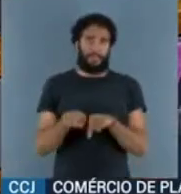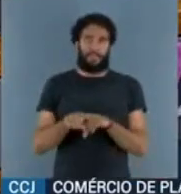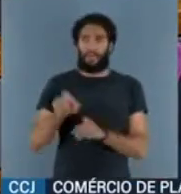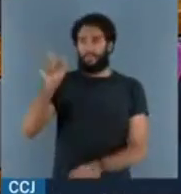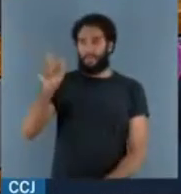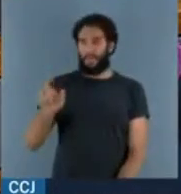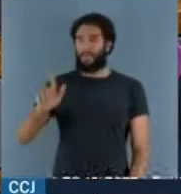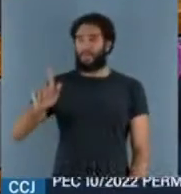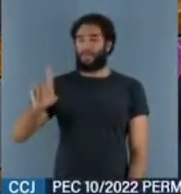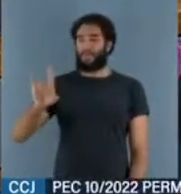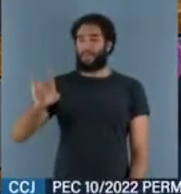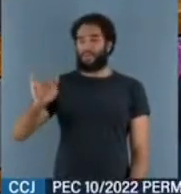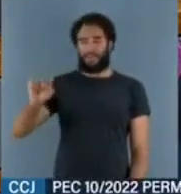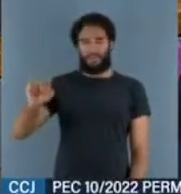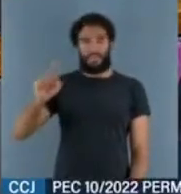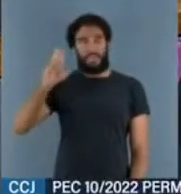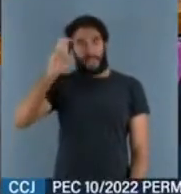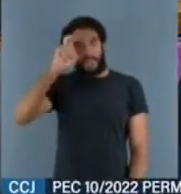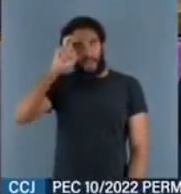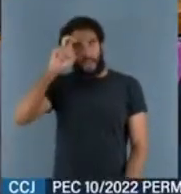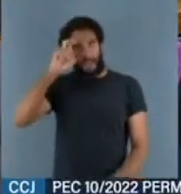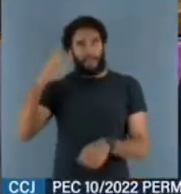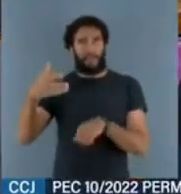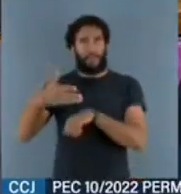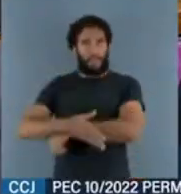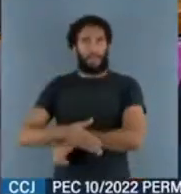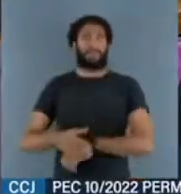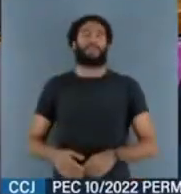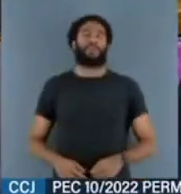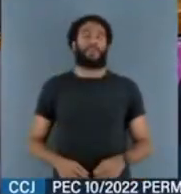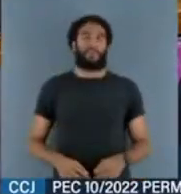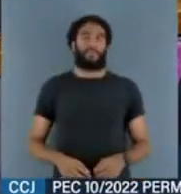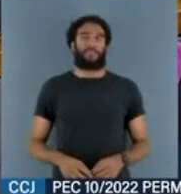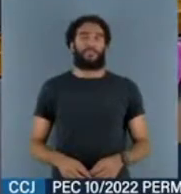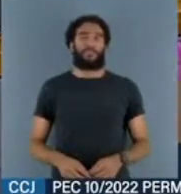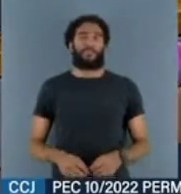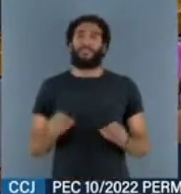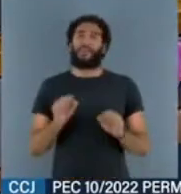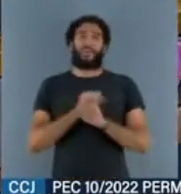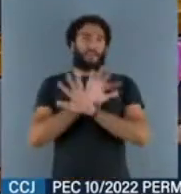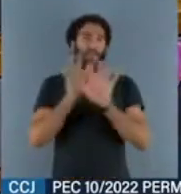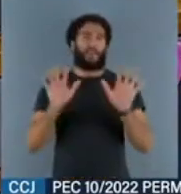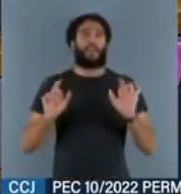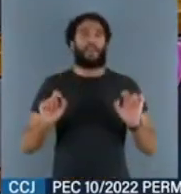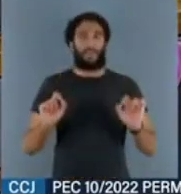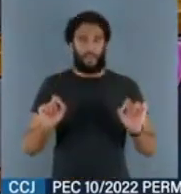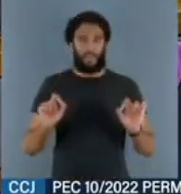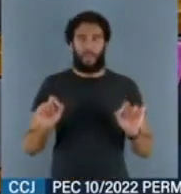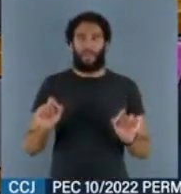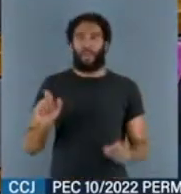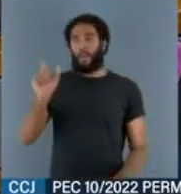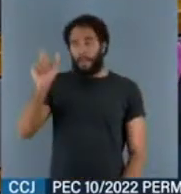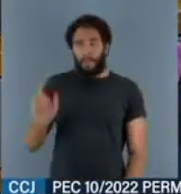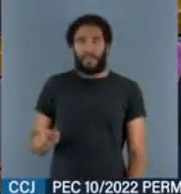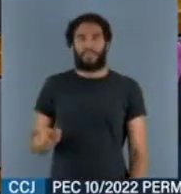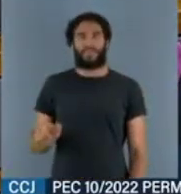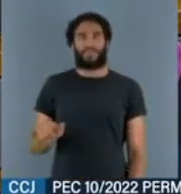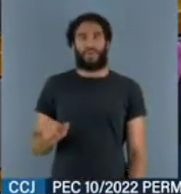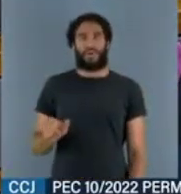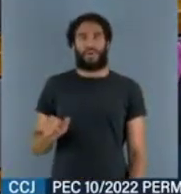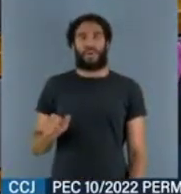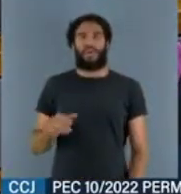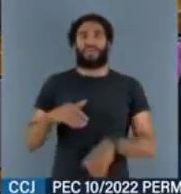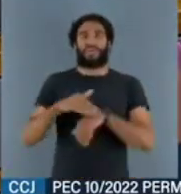na quinta e nós vamos participar da inquirição, aqui o que está claro é que mente quem diz que podia chamar a Força